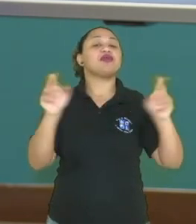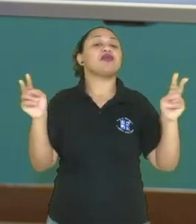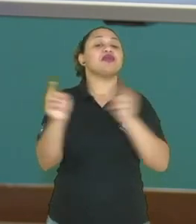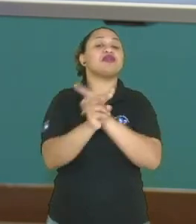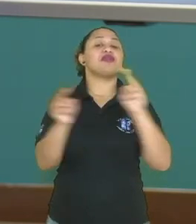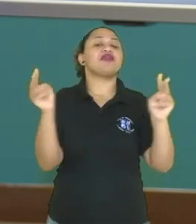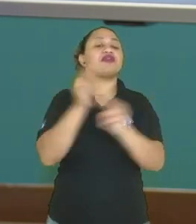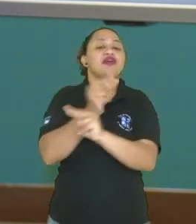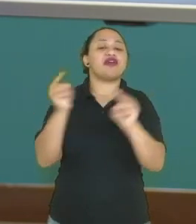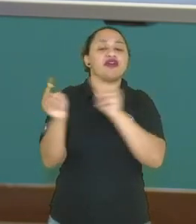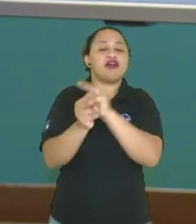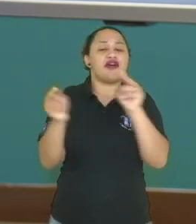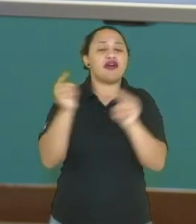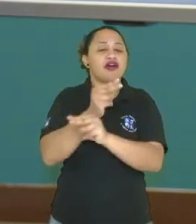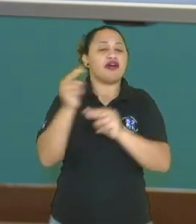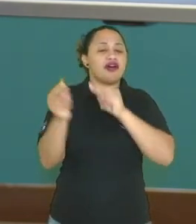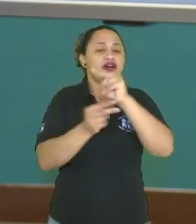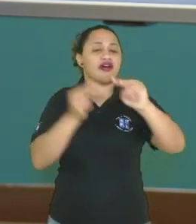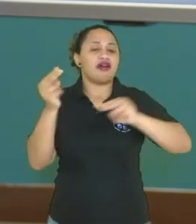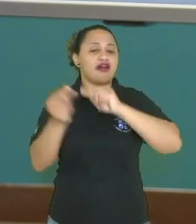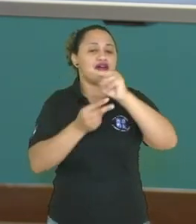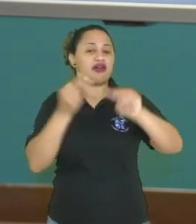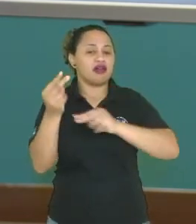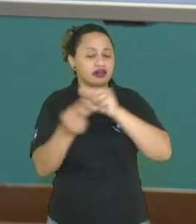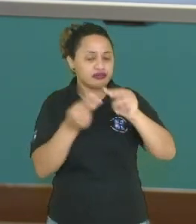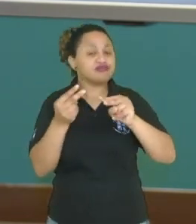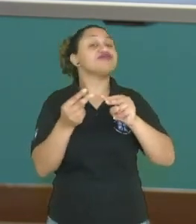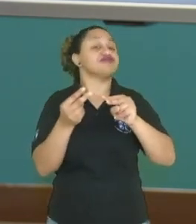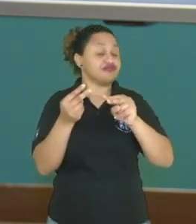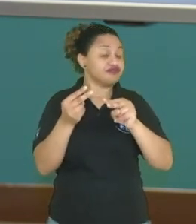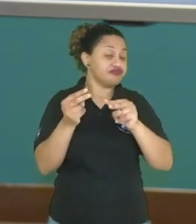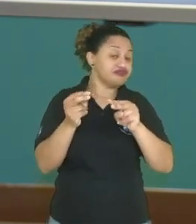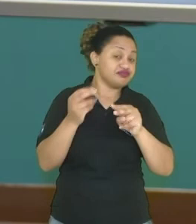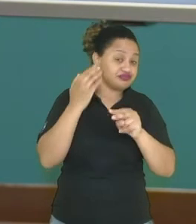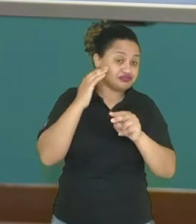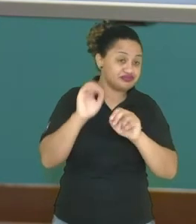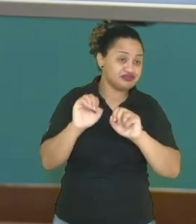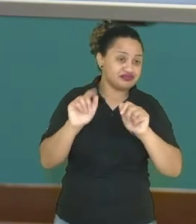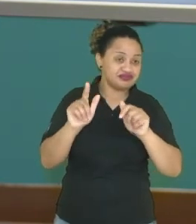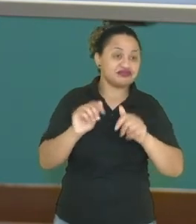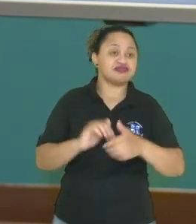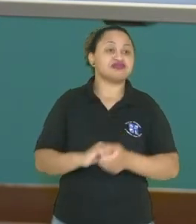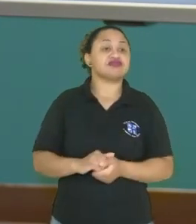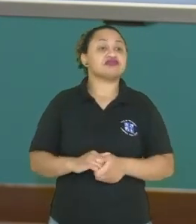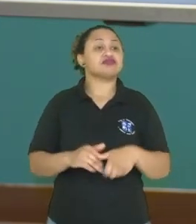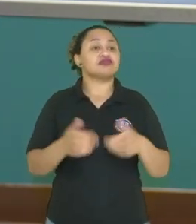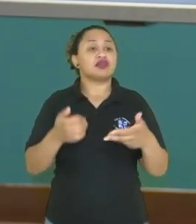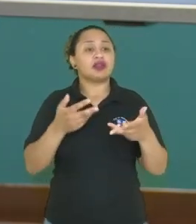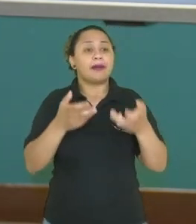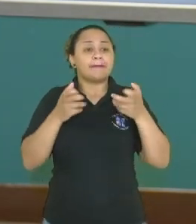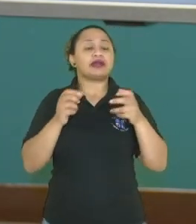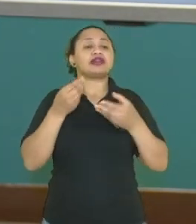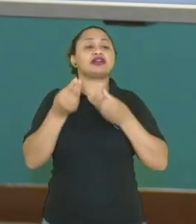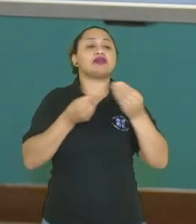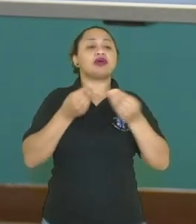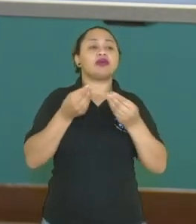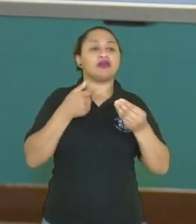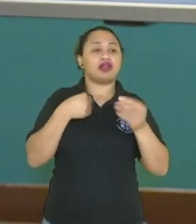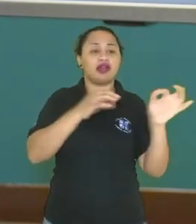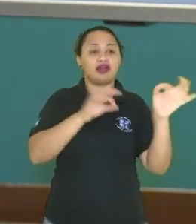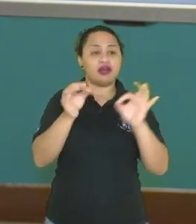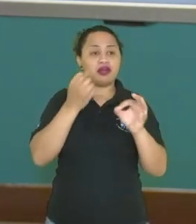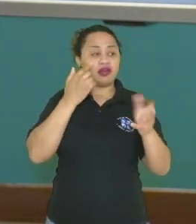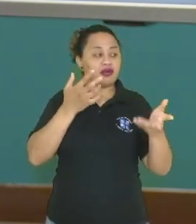Ali da movimentação dele aqui nas hélices, ok? Muito bem. Então, a gente observa aqui, ó. Olha o